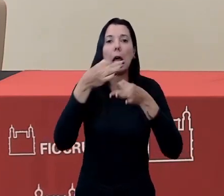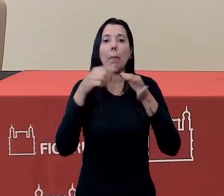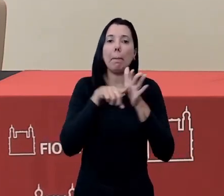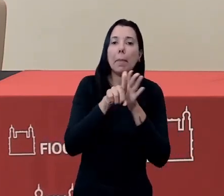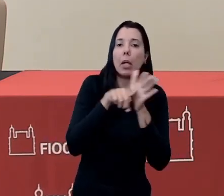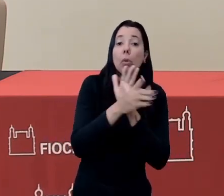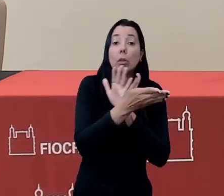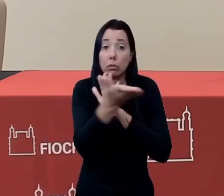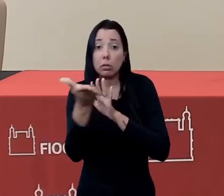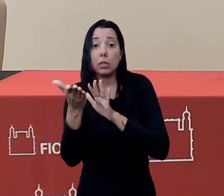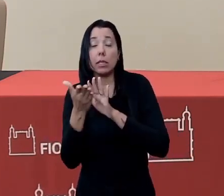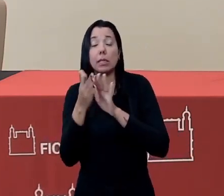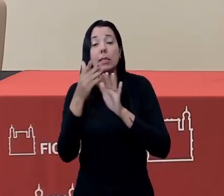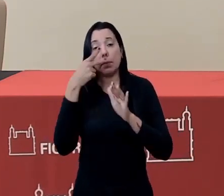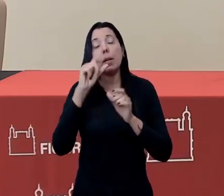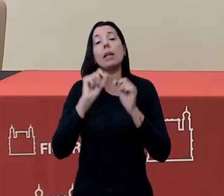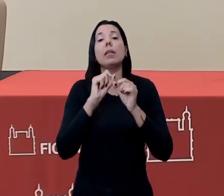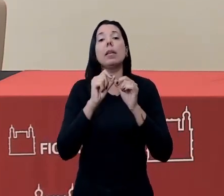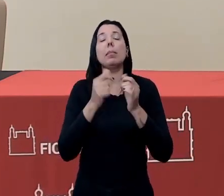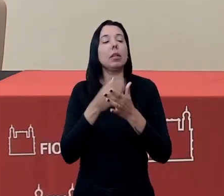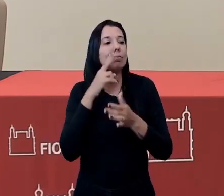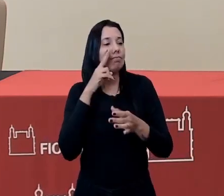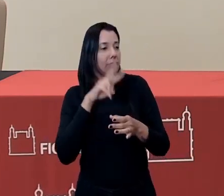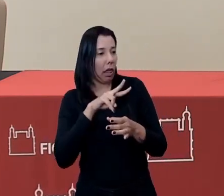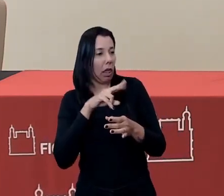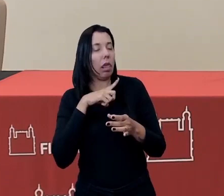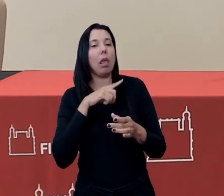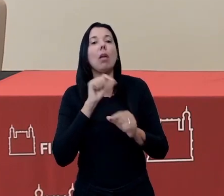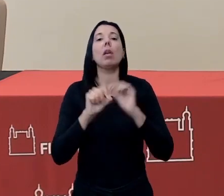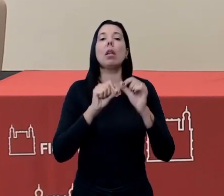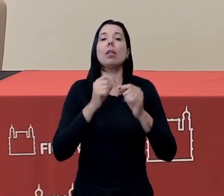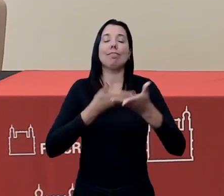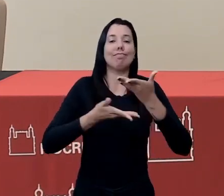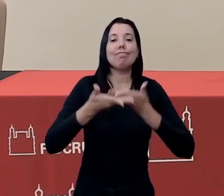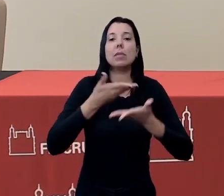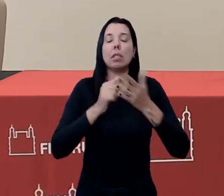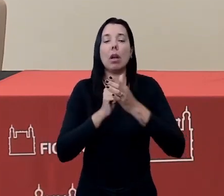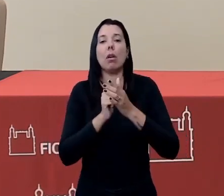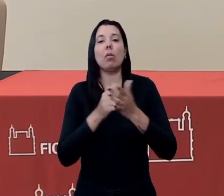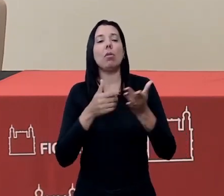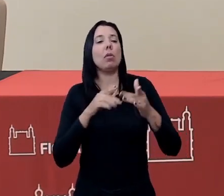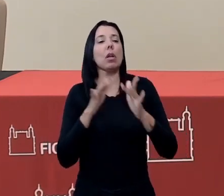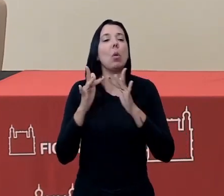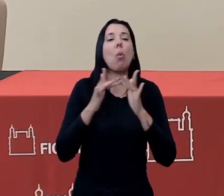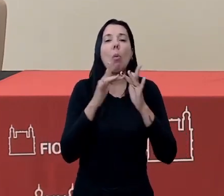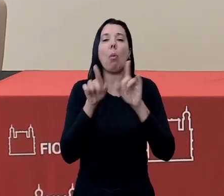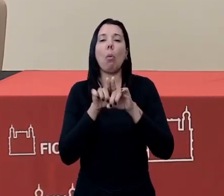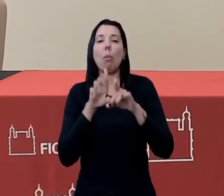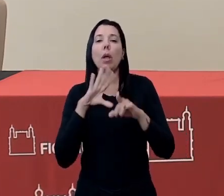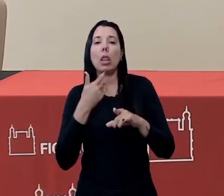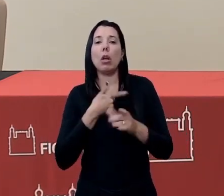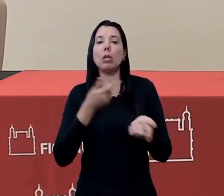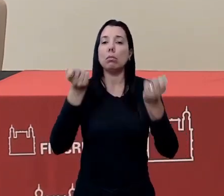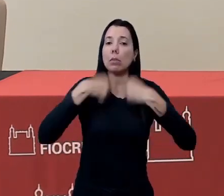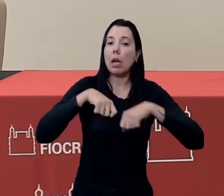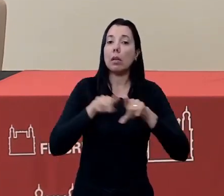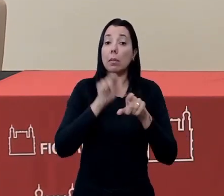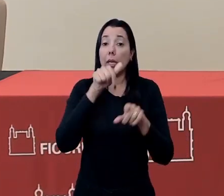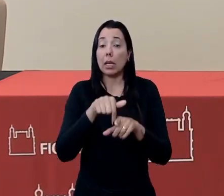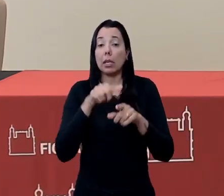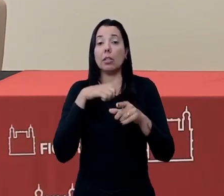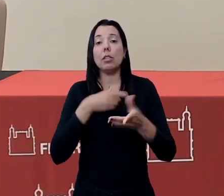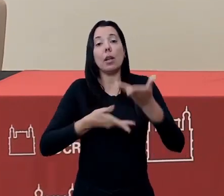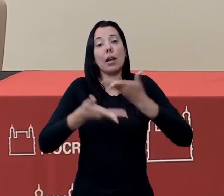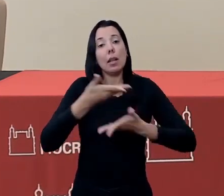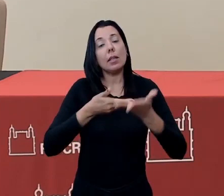perguntas de vocês, para que a gente, viabilizando a nossa interação, viabilizando as nossas possibilidades aqui de